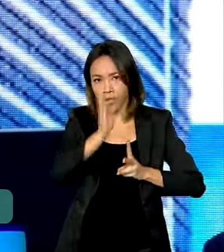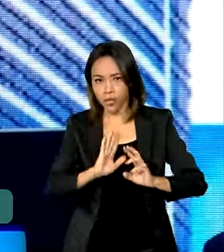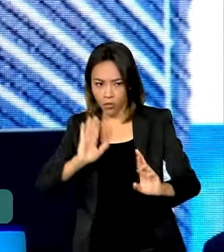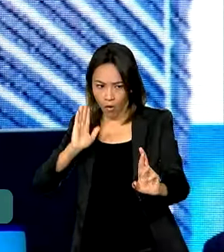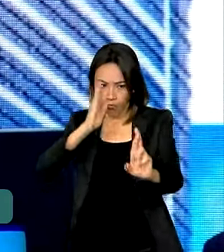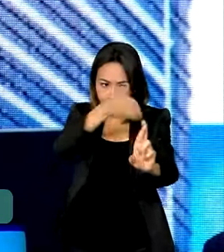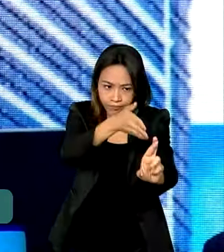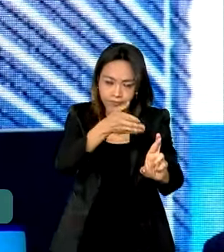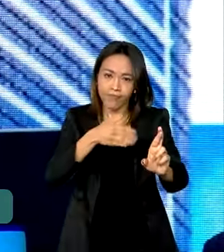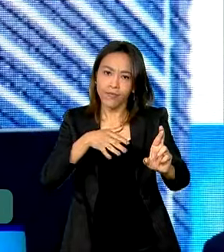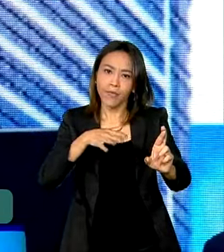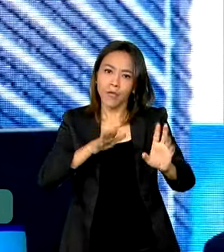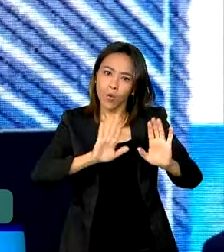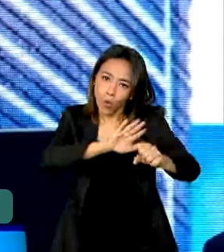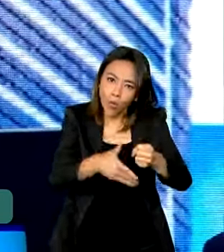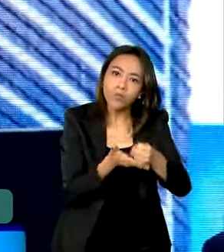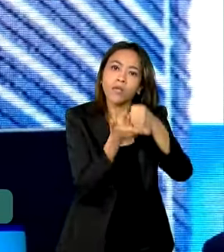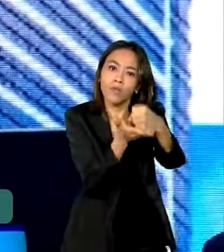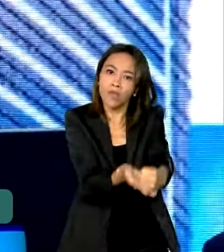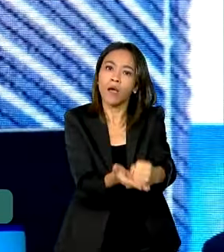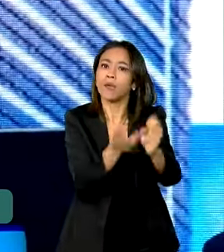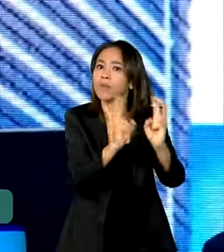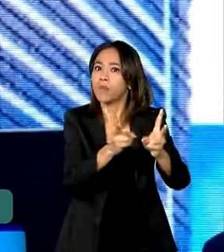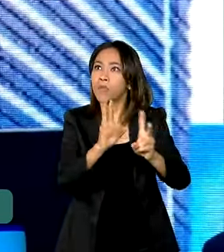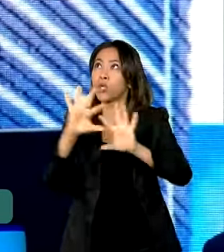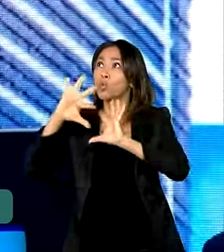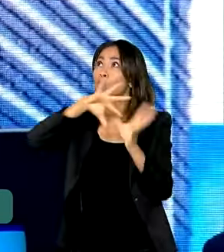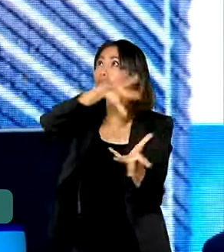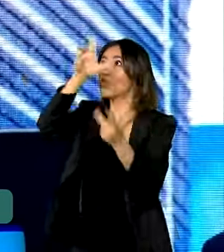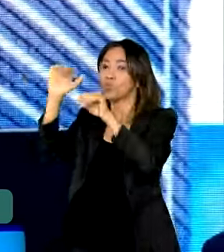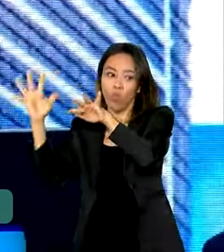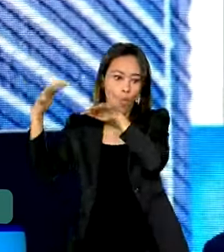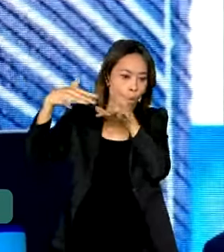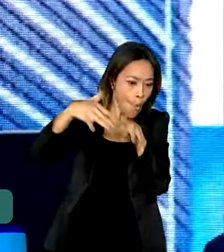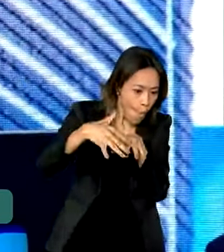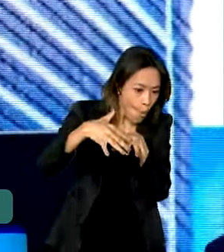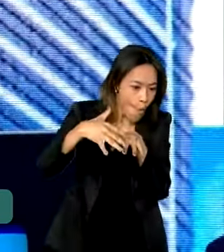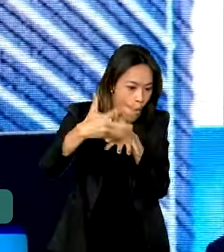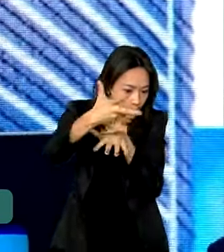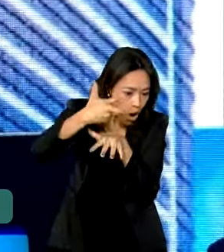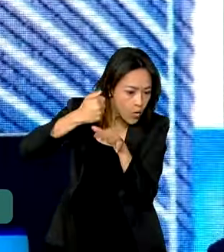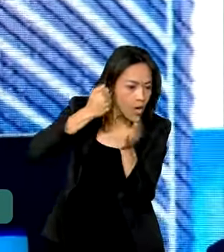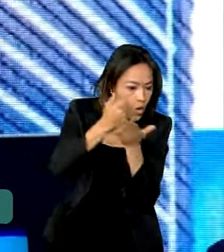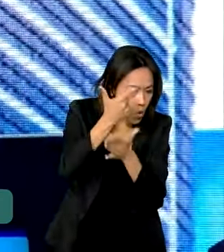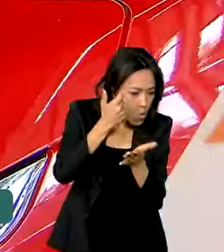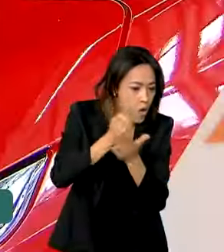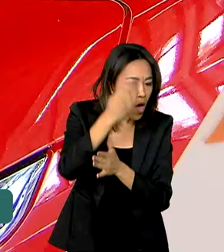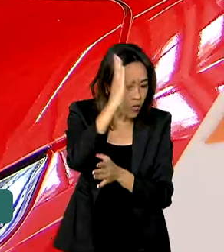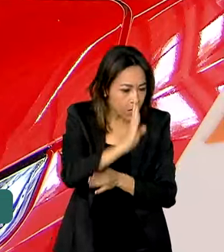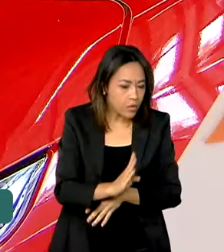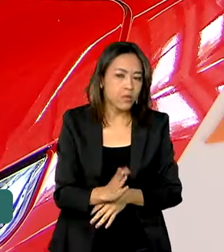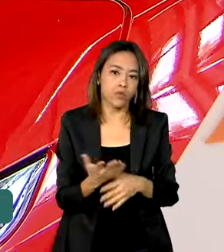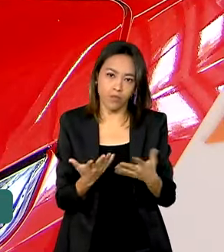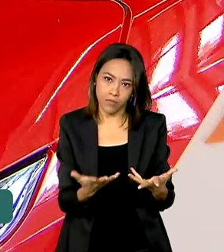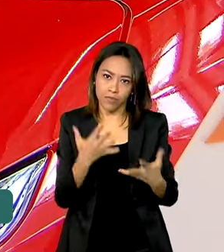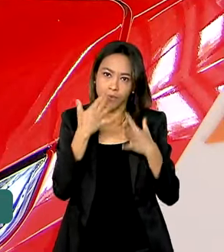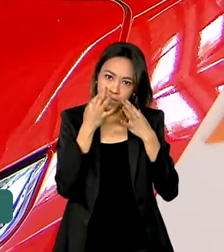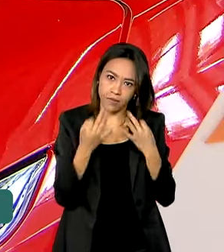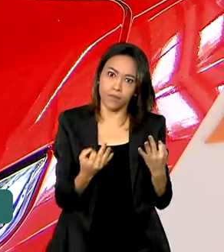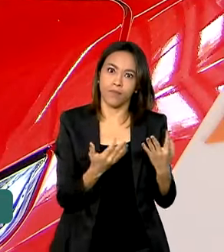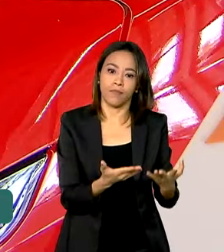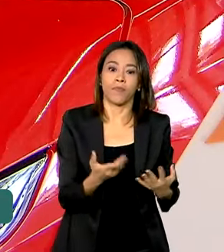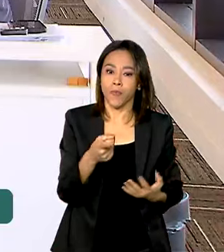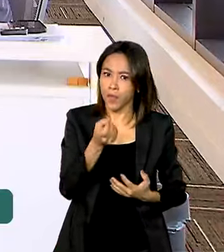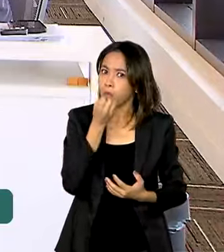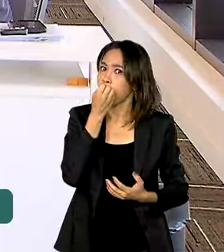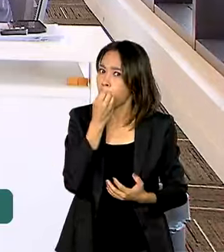verde, que vai chamar a atenção do mundo do ponto de vista de comprar os nossos produtos. O setor automotivo vive